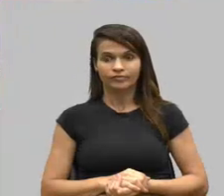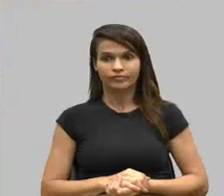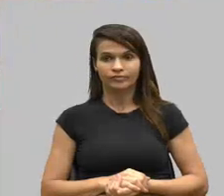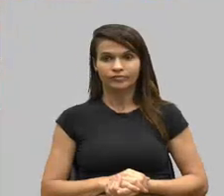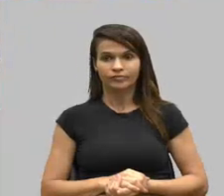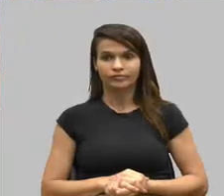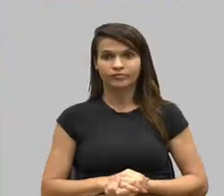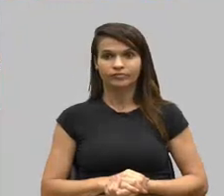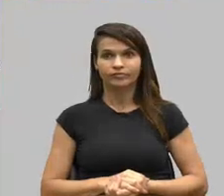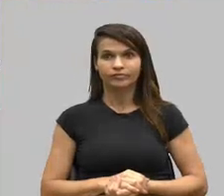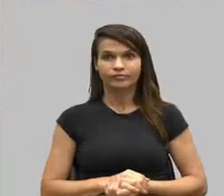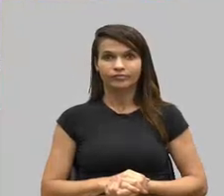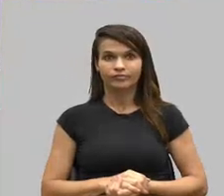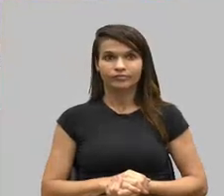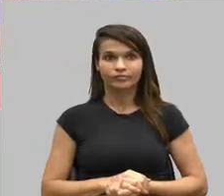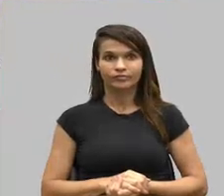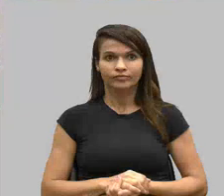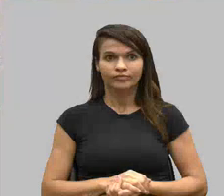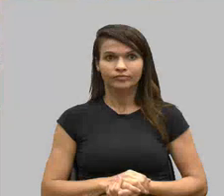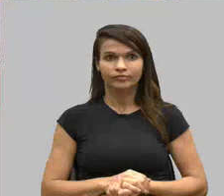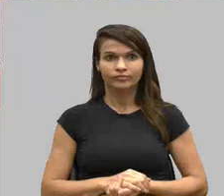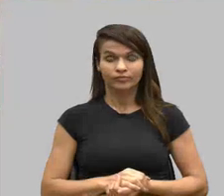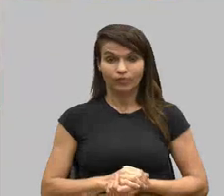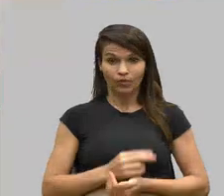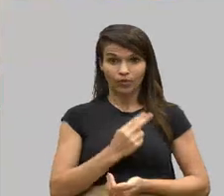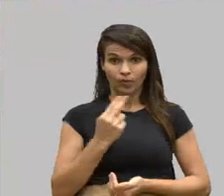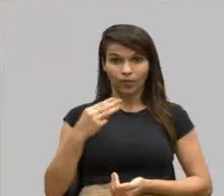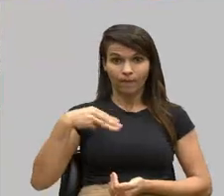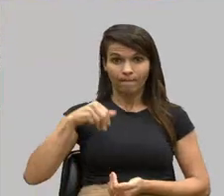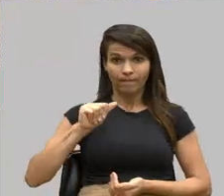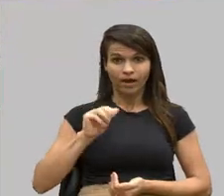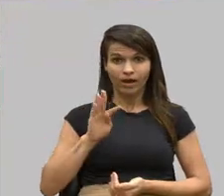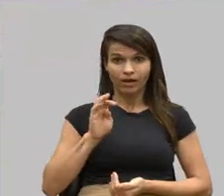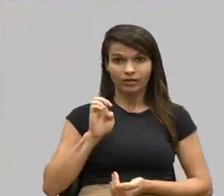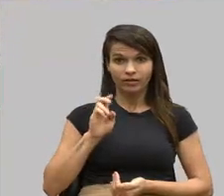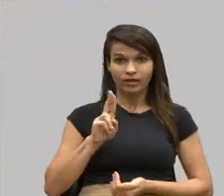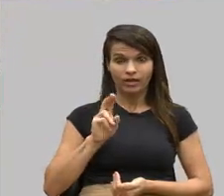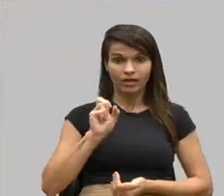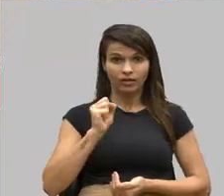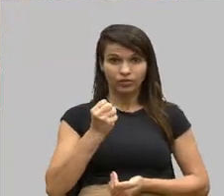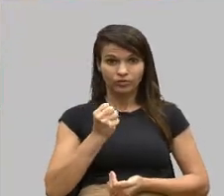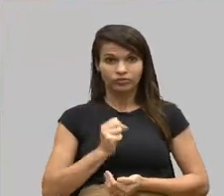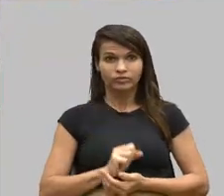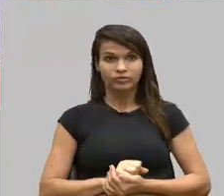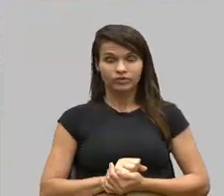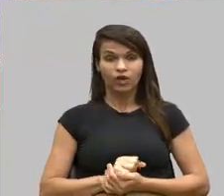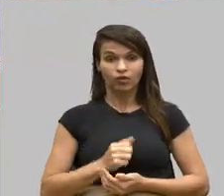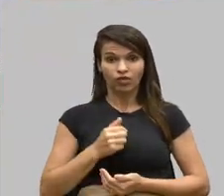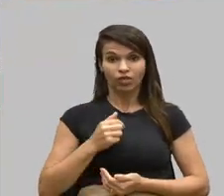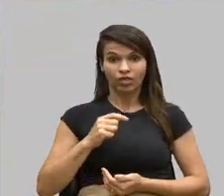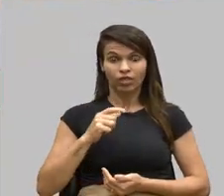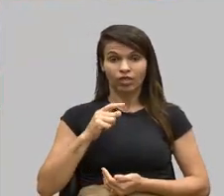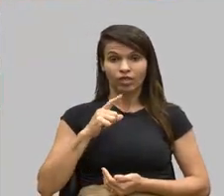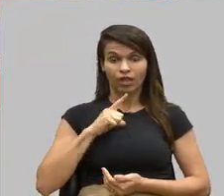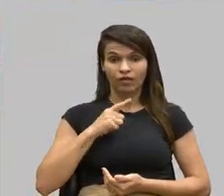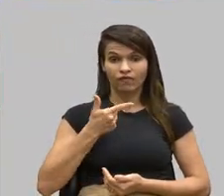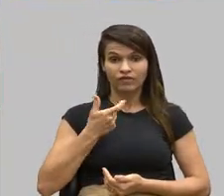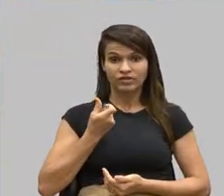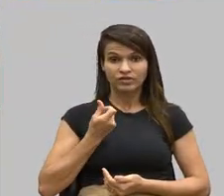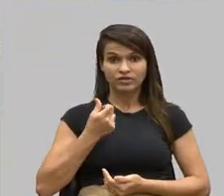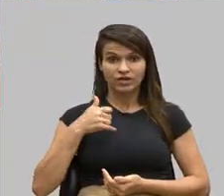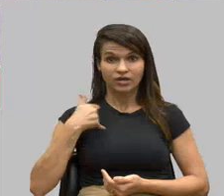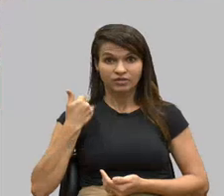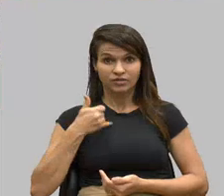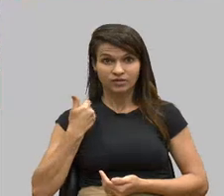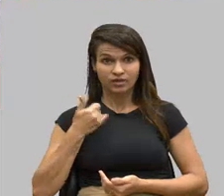Eu sou o Matheus. Eu tenho 26 anos. Eu estudo